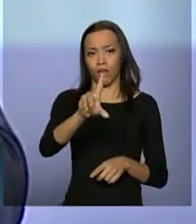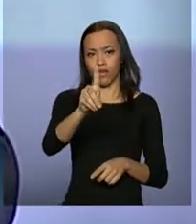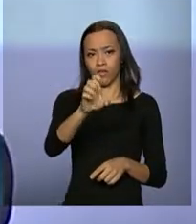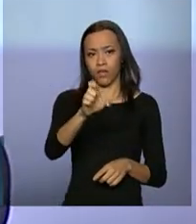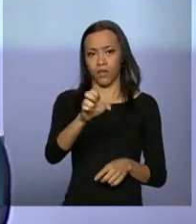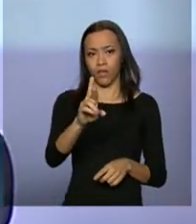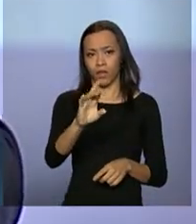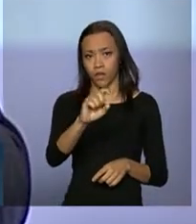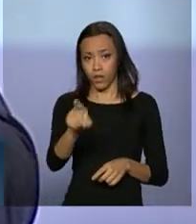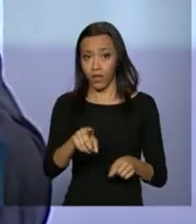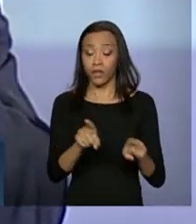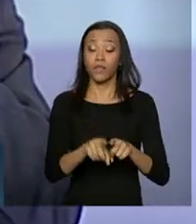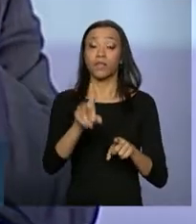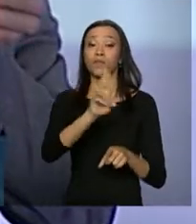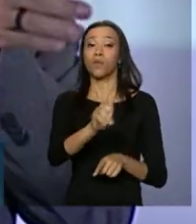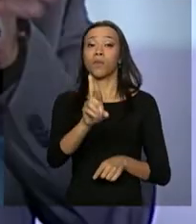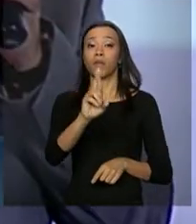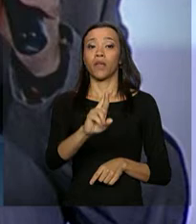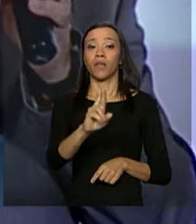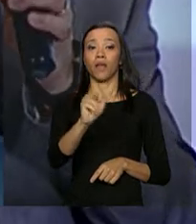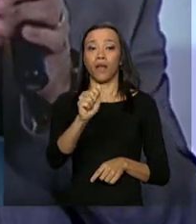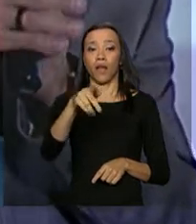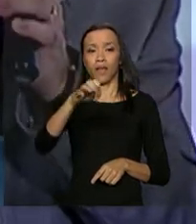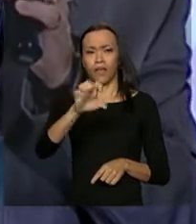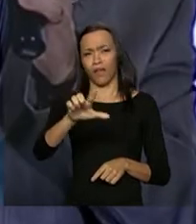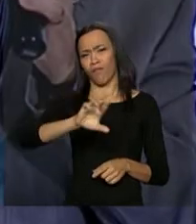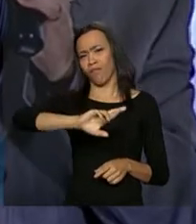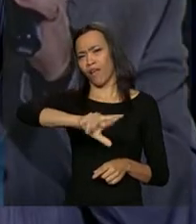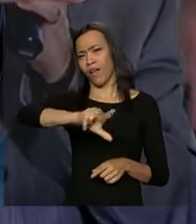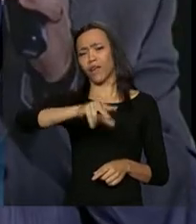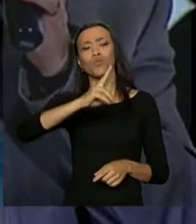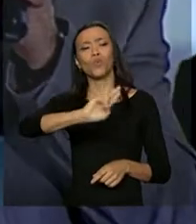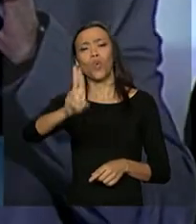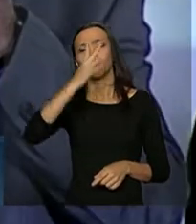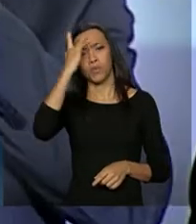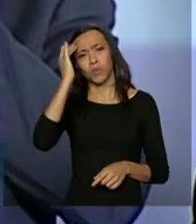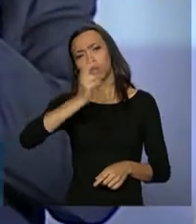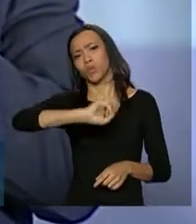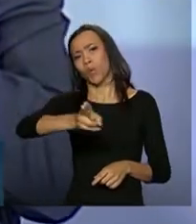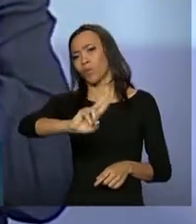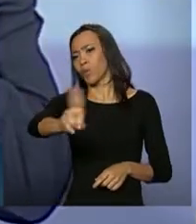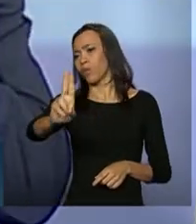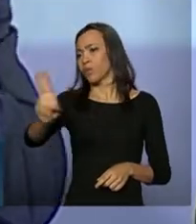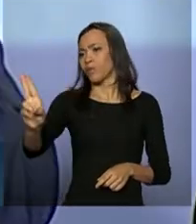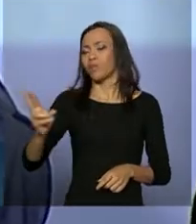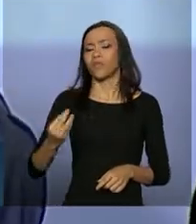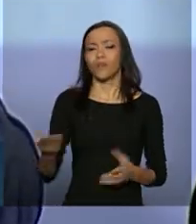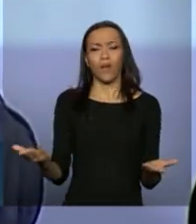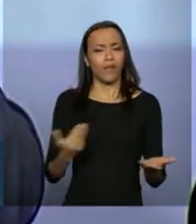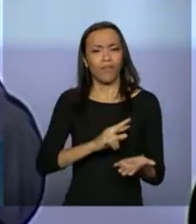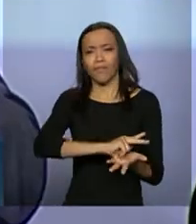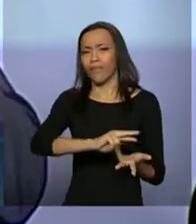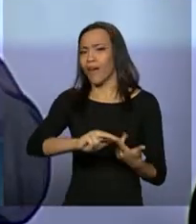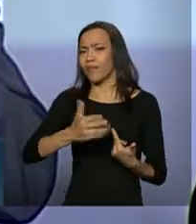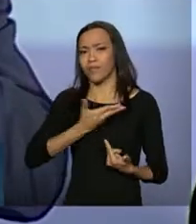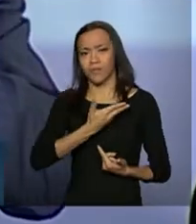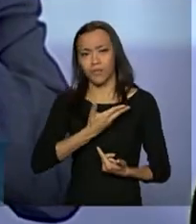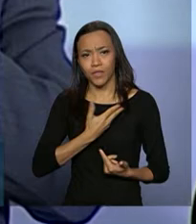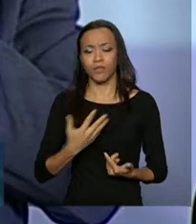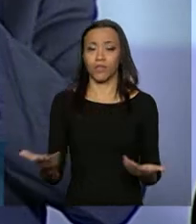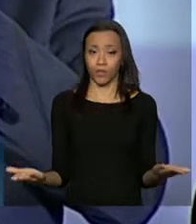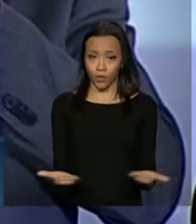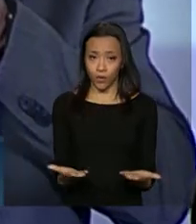Raquel, Cláudia Márcia, tantos amigos e amigas que estão aqui neste momento, Marinalva,